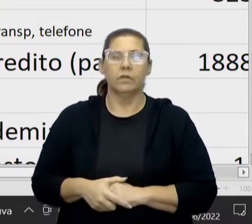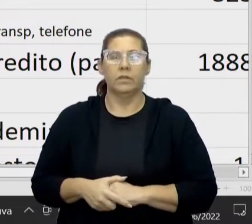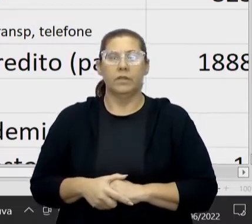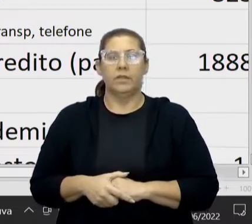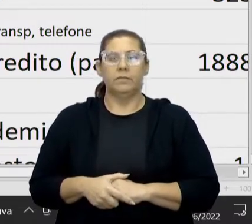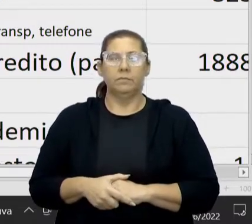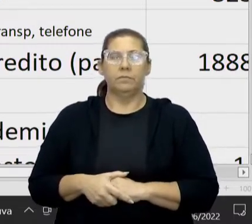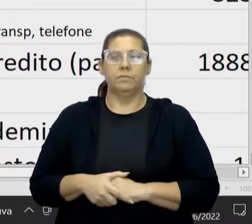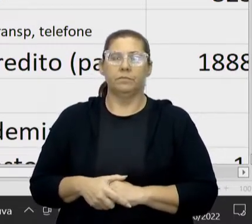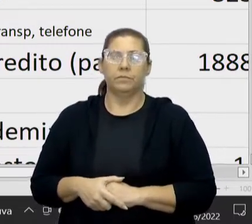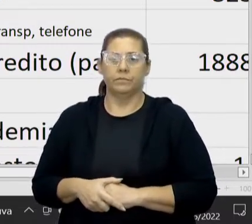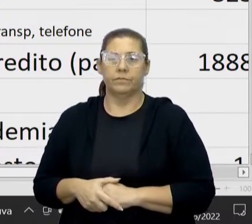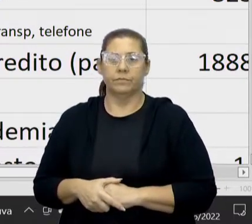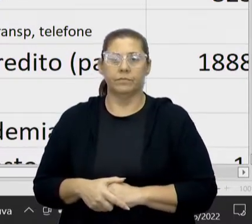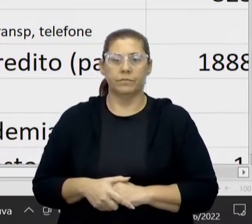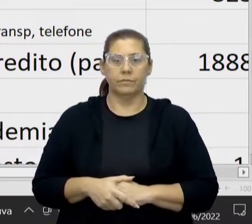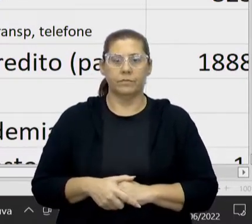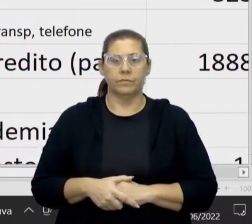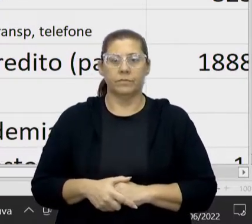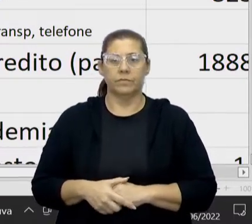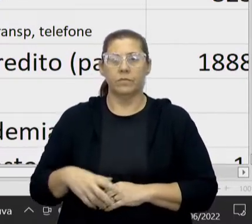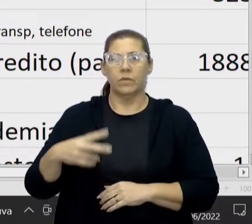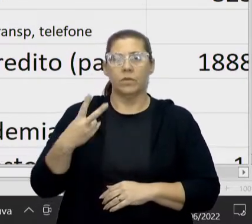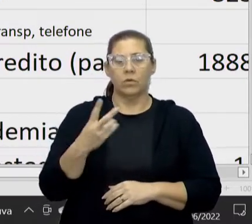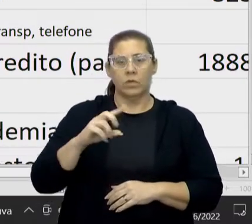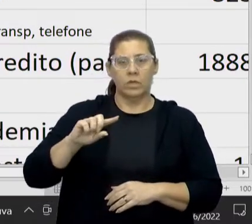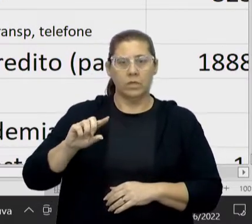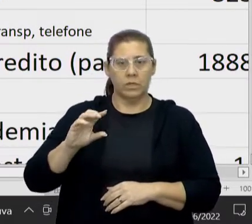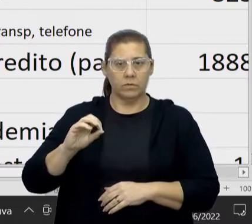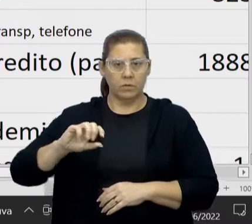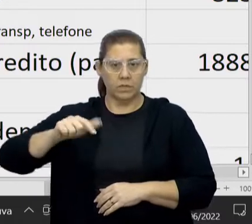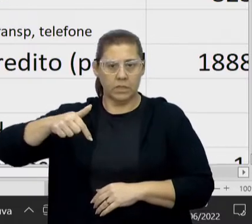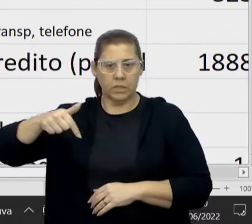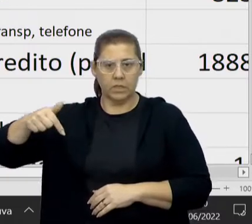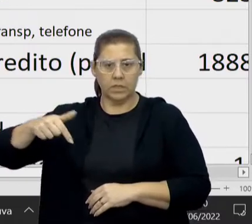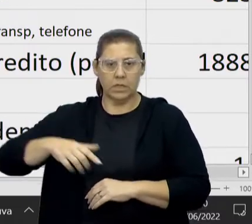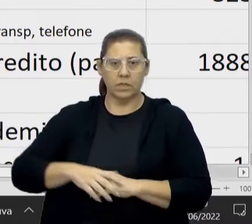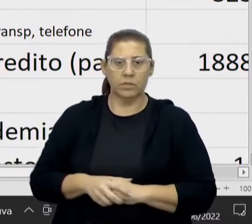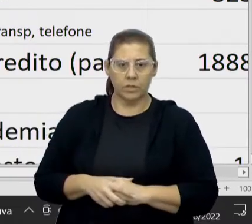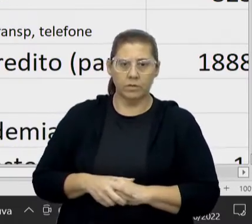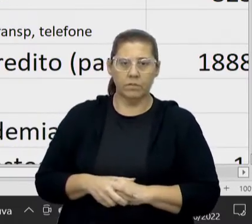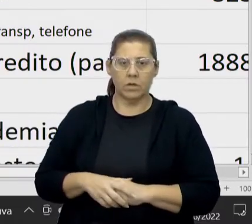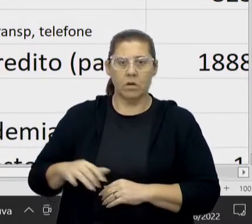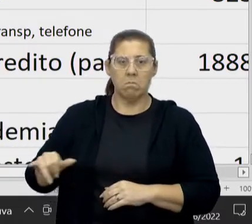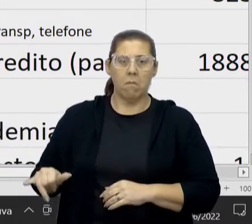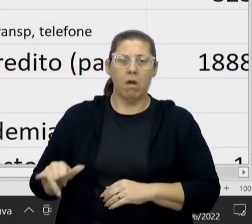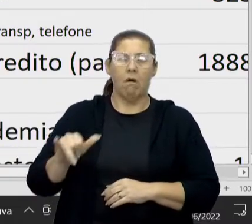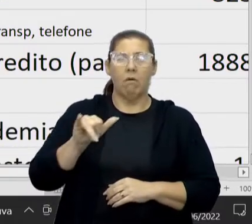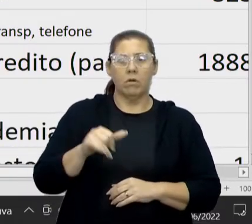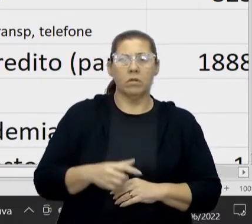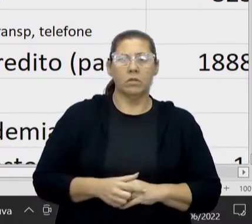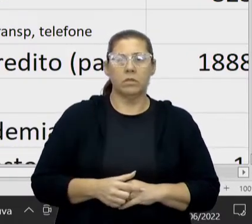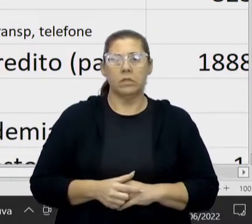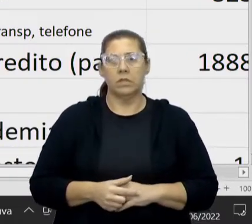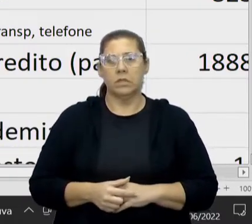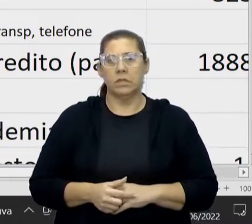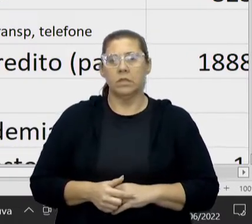letra. 2,77. A passagem aí da professora foi 7